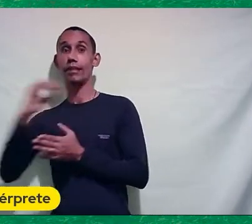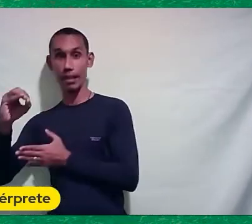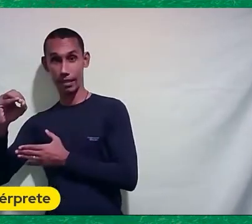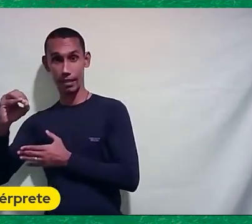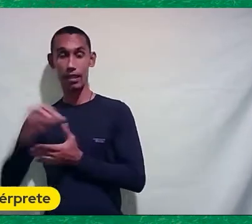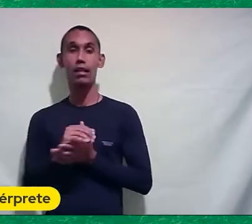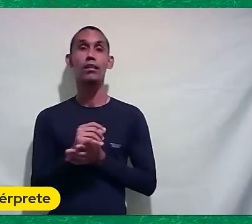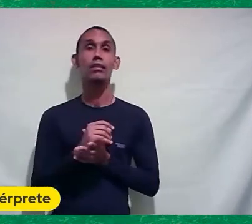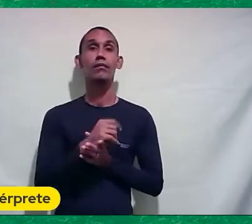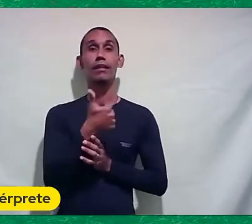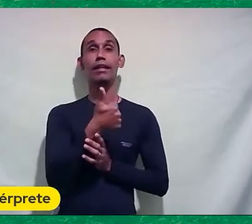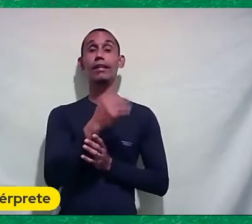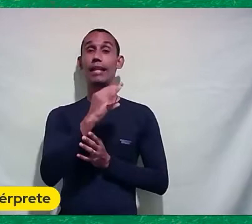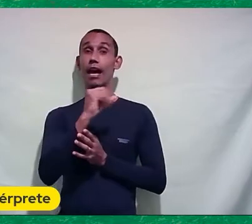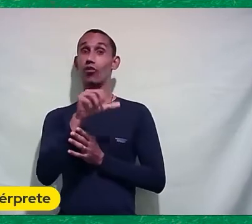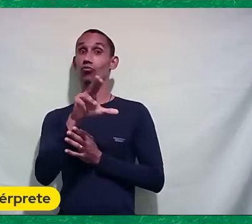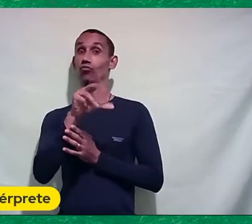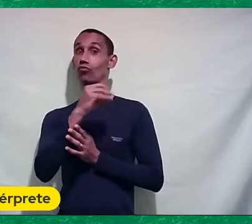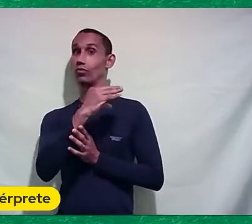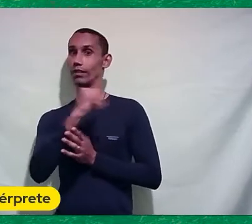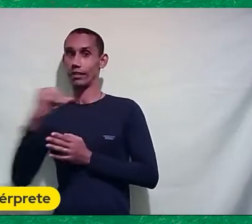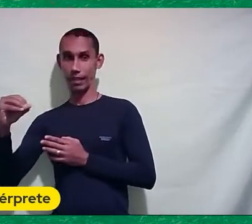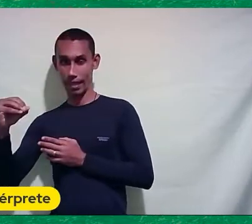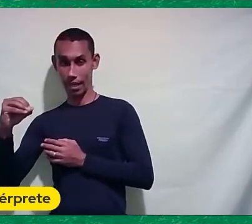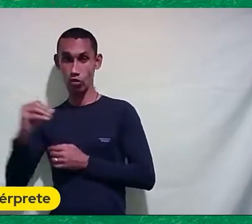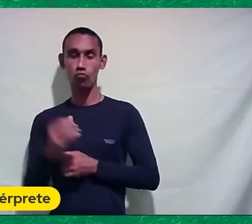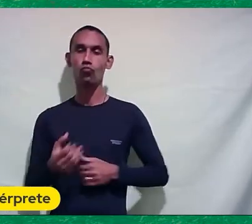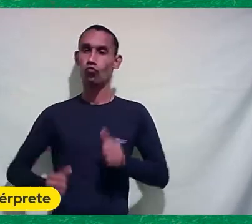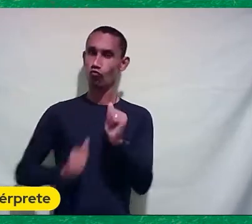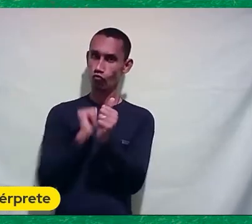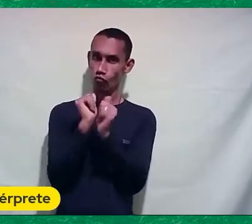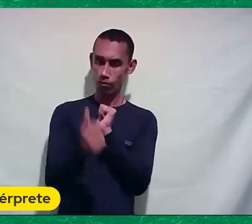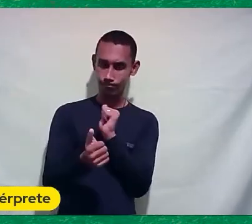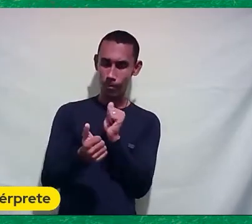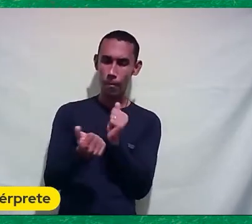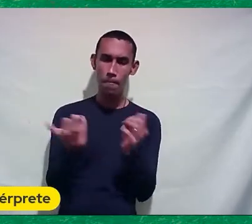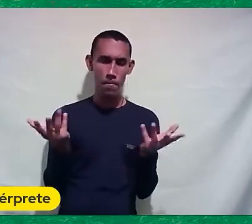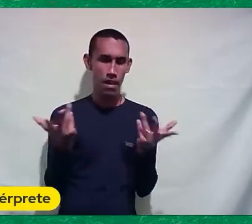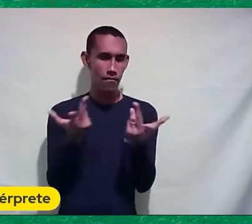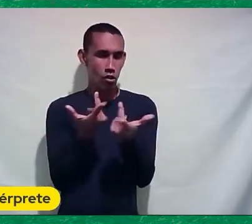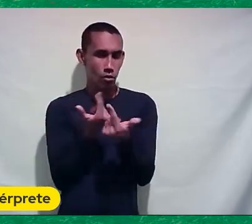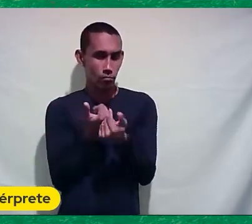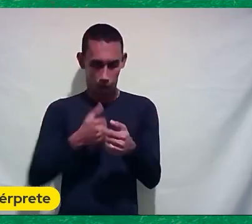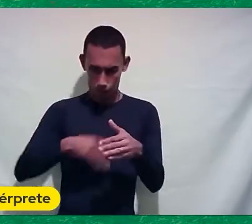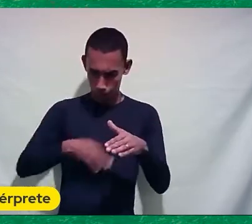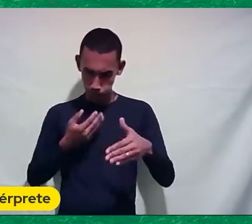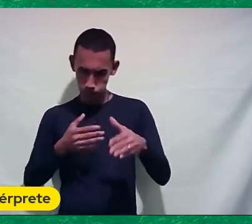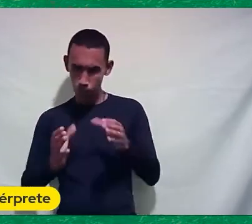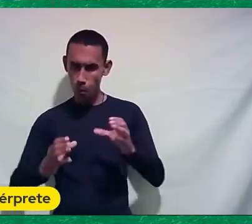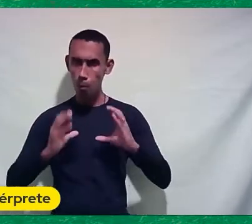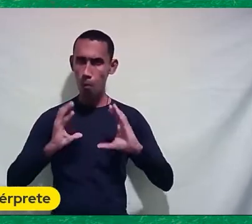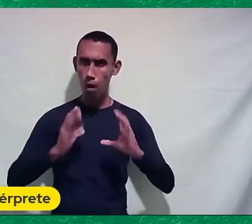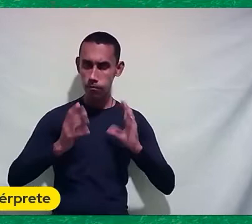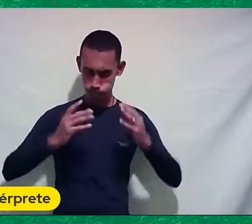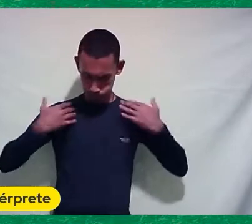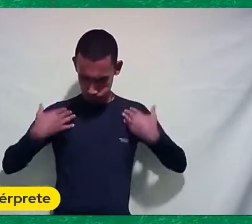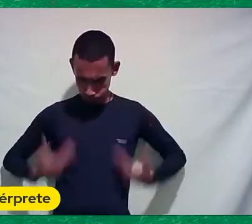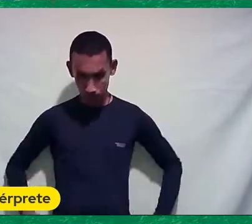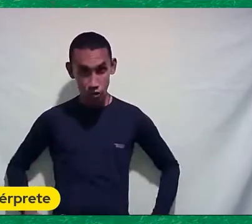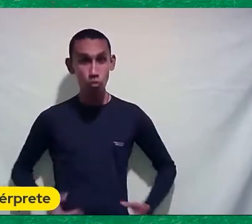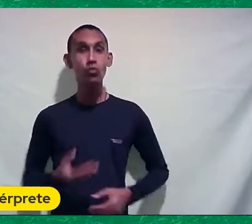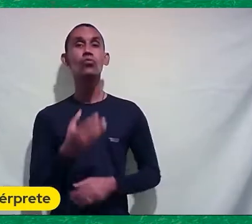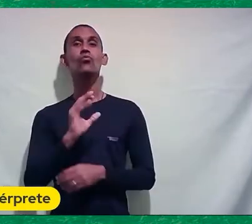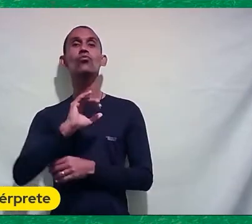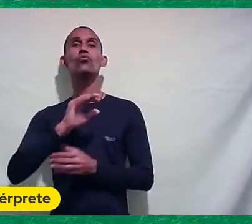Do Canal 100 Da maneira de filmar O jogador Em detalhe Da bola Do corpo Do jogador E